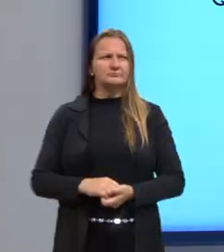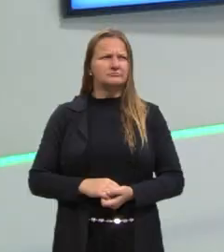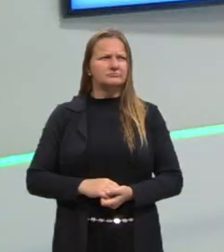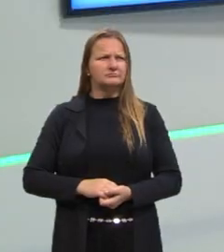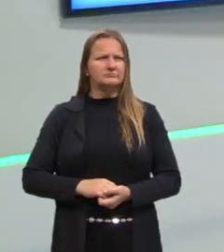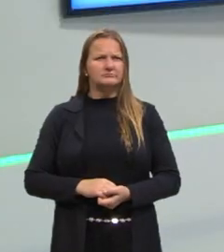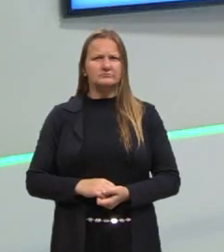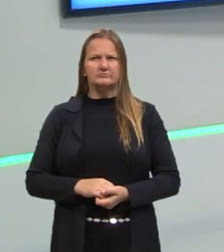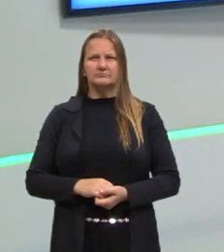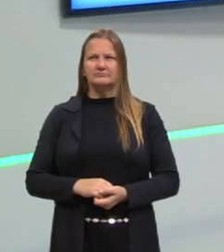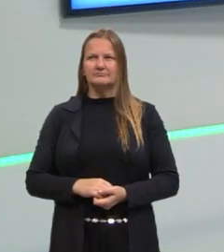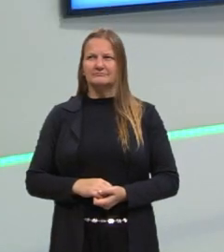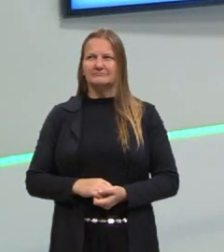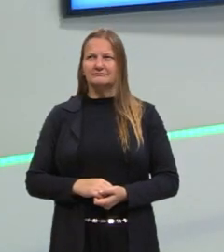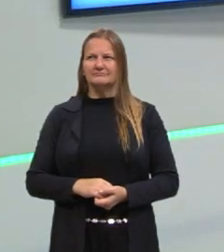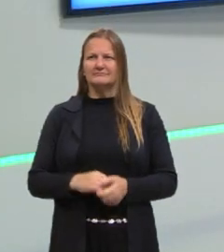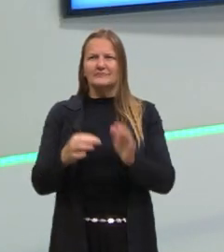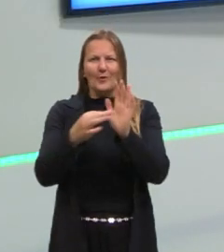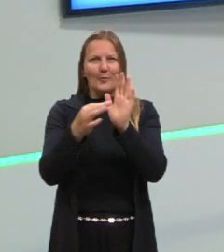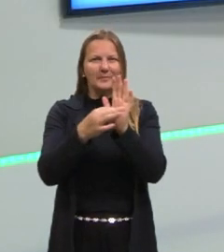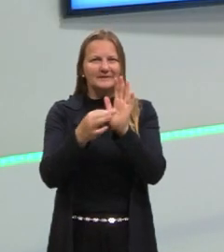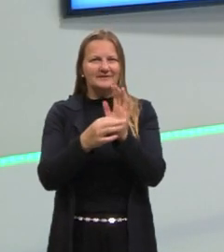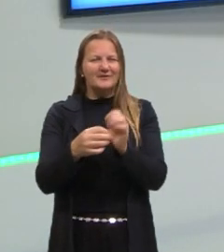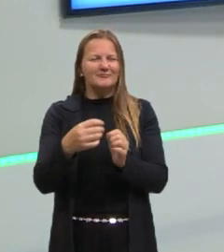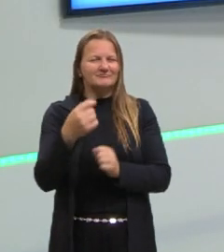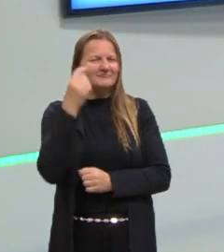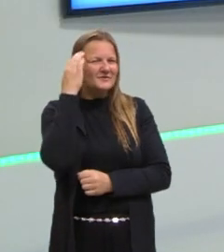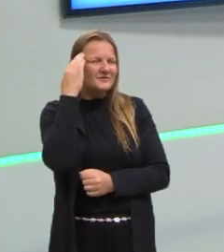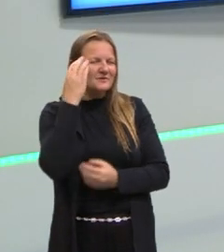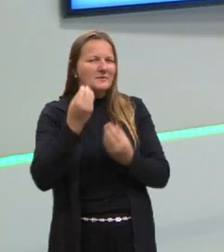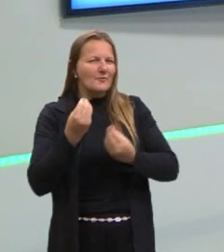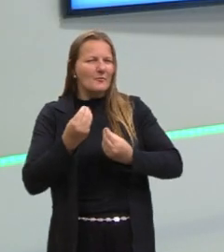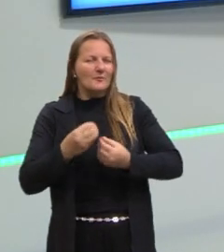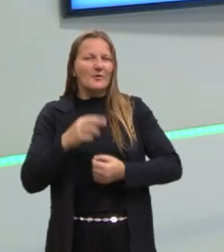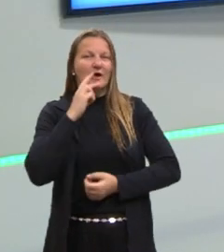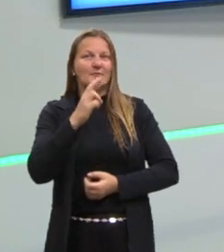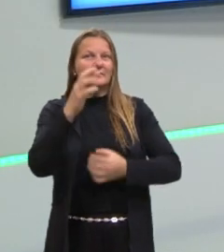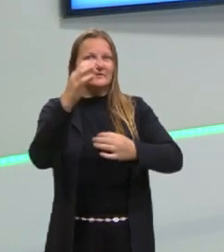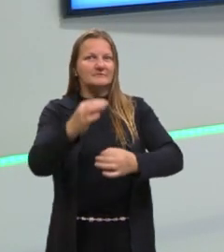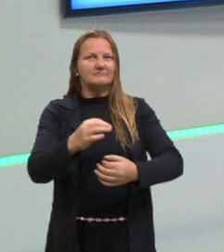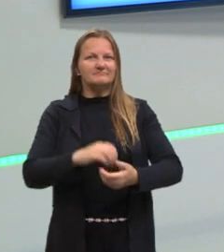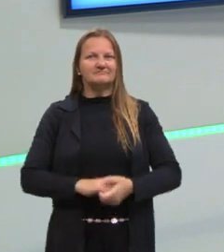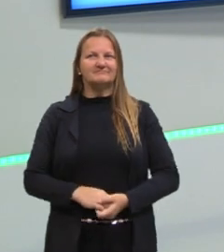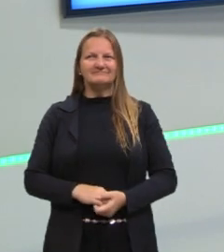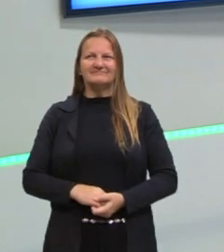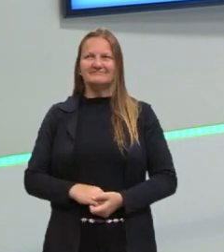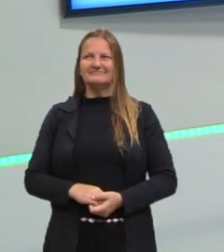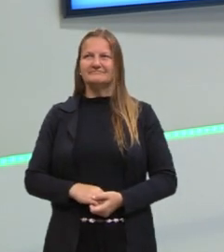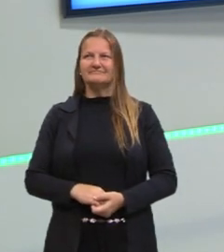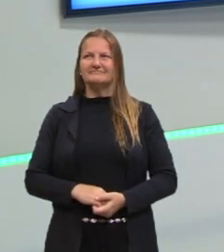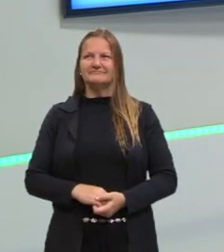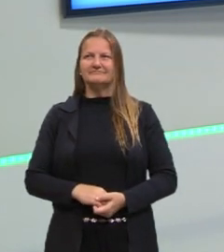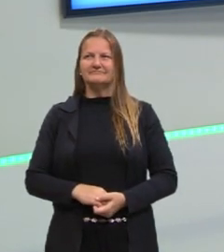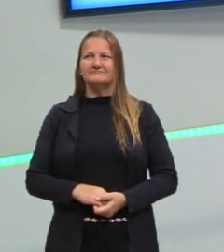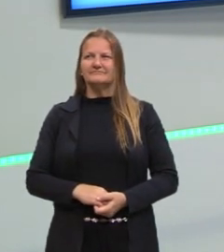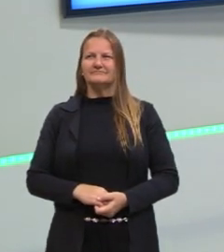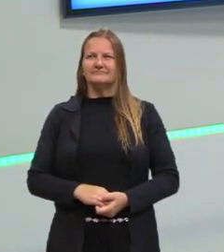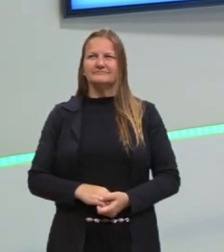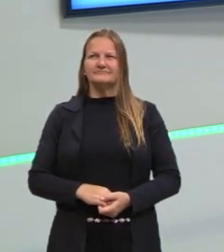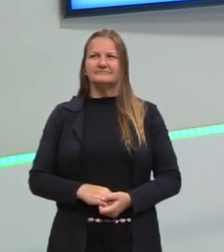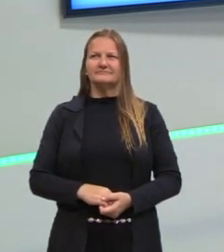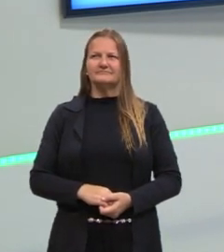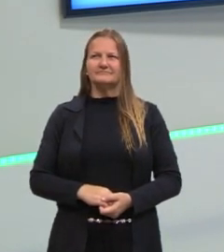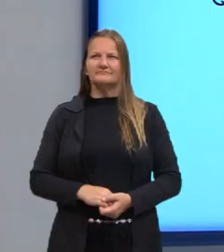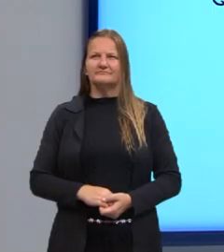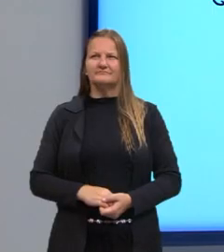uma opinião, para dar a sua resposta correta, né, Catarina? Como objetivo de identificar